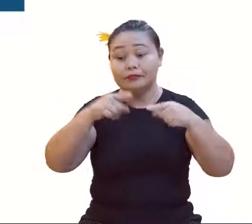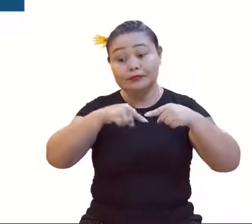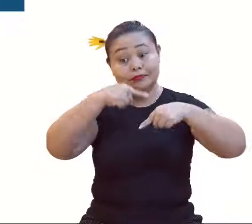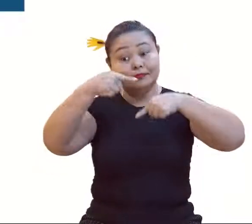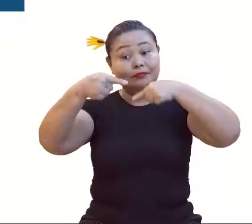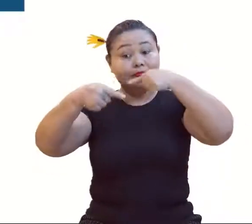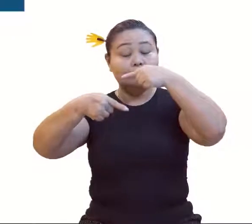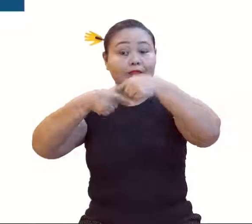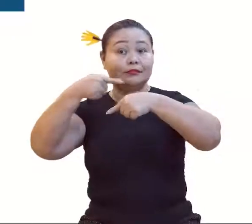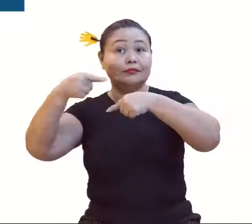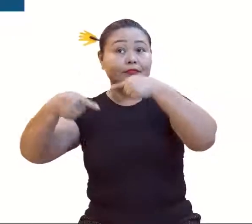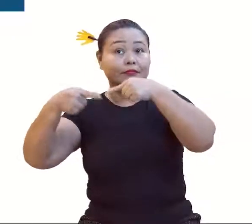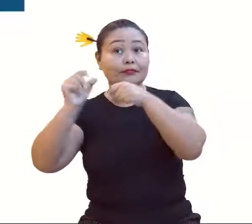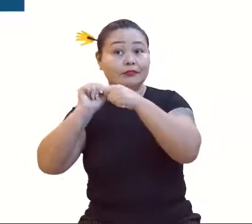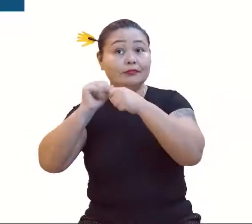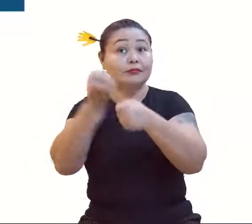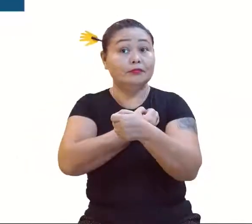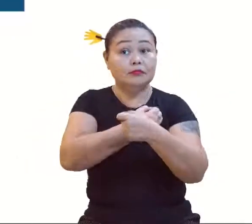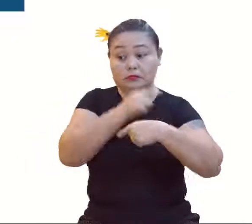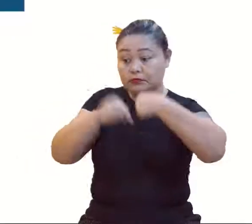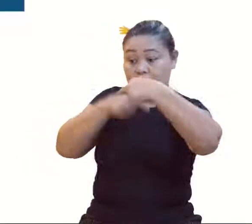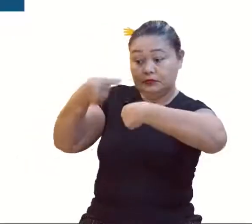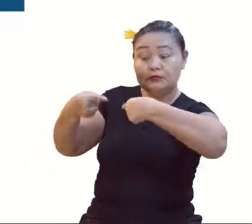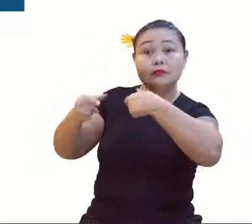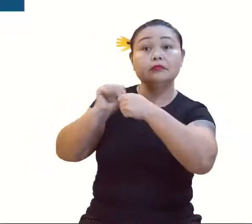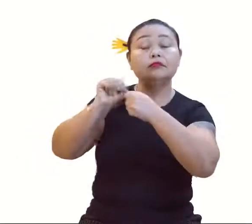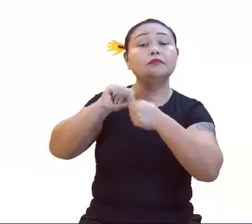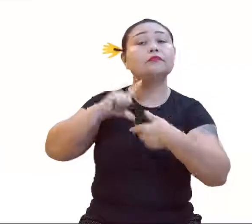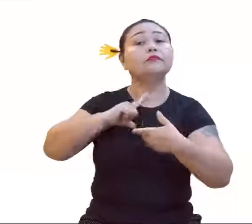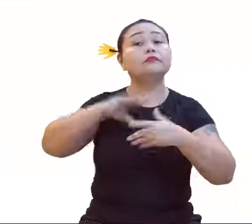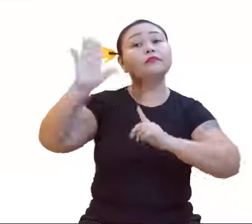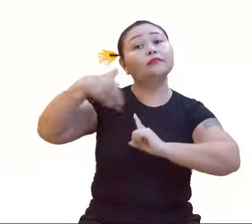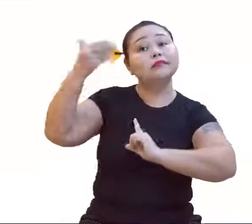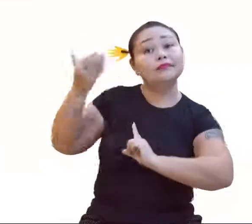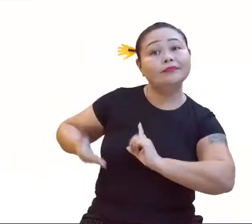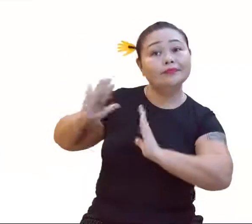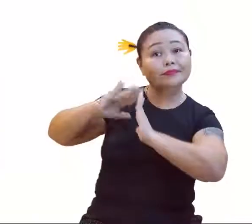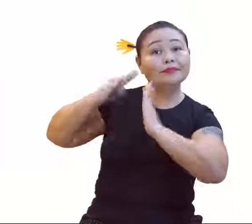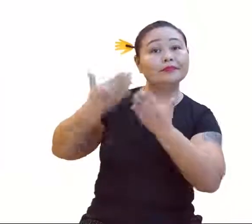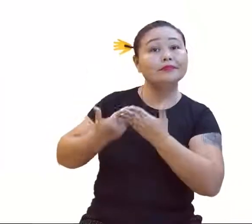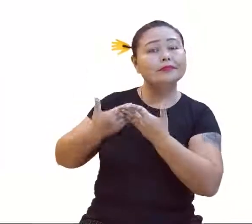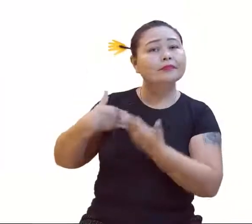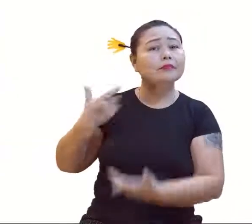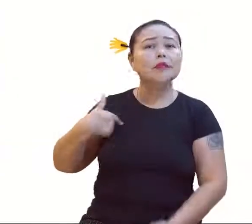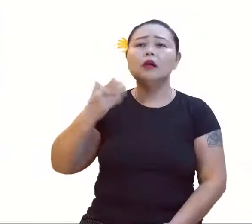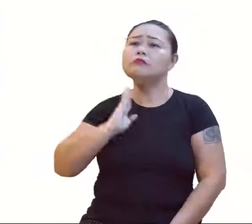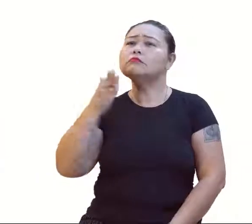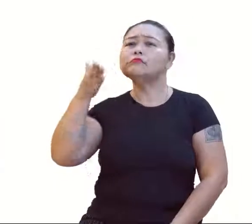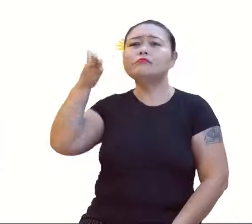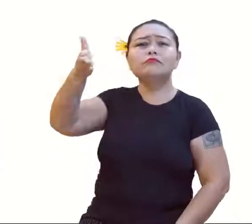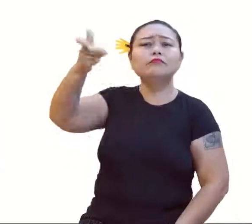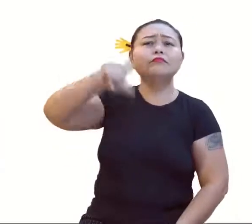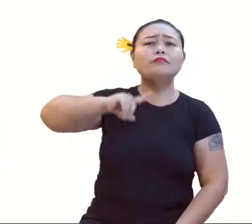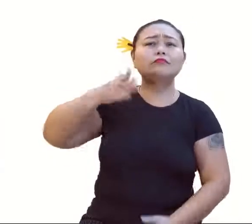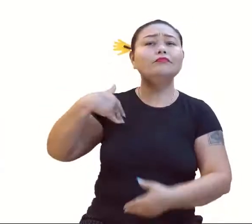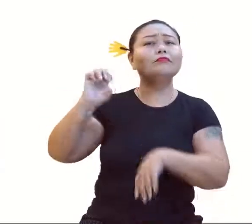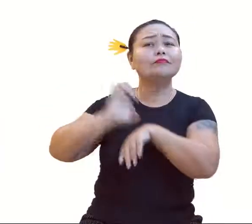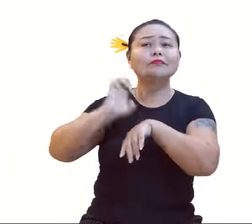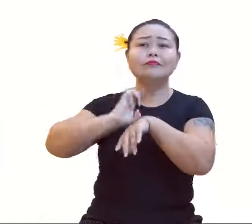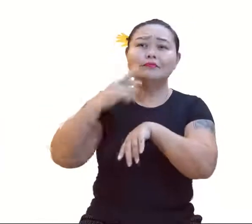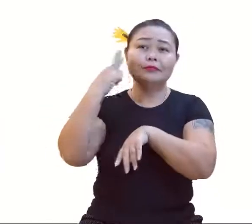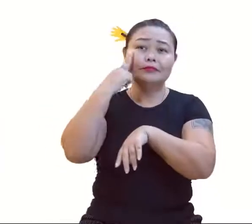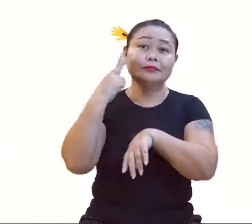Progressões. Top, top. E temos o oferecimento da aula. Temos. Vamos lá, então? Vamos dar uma viajada pelo estado de Rondônia.